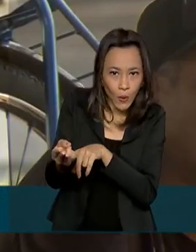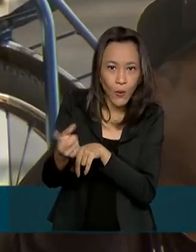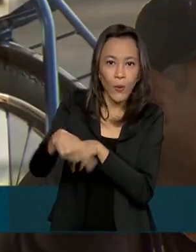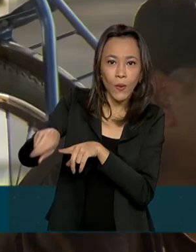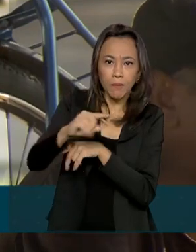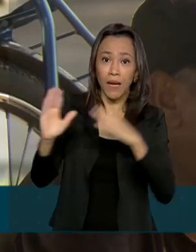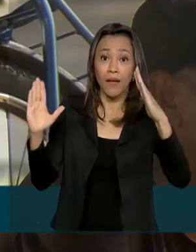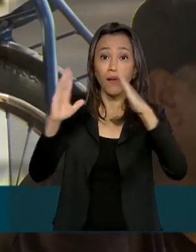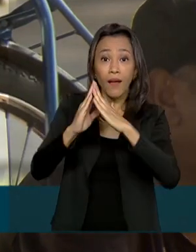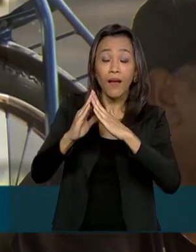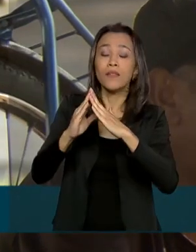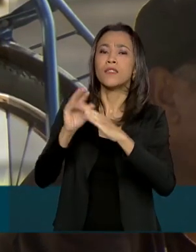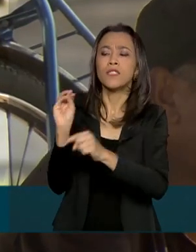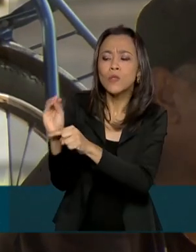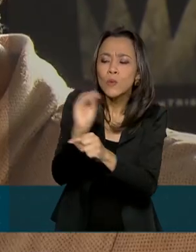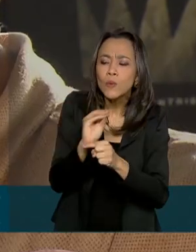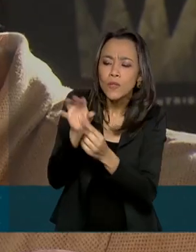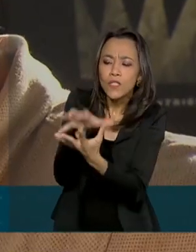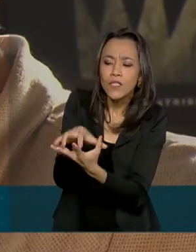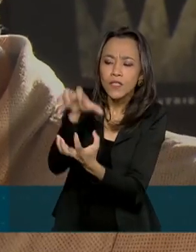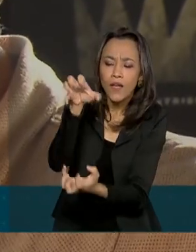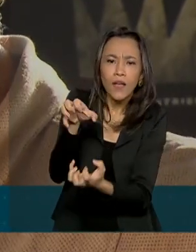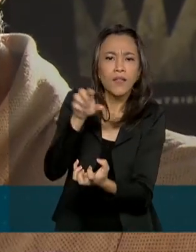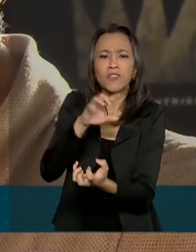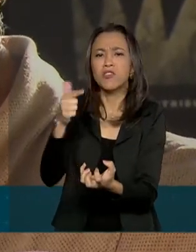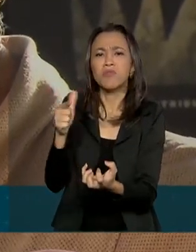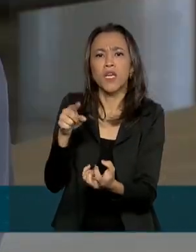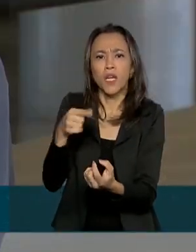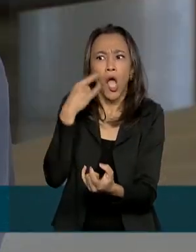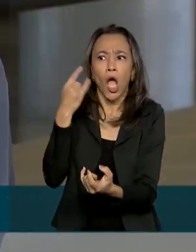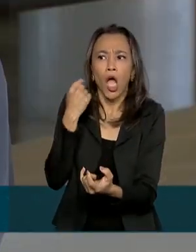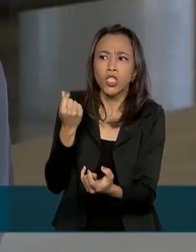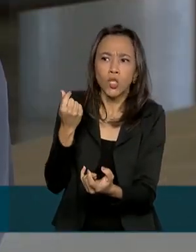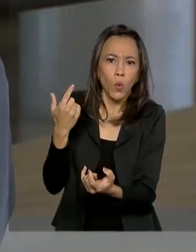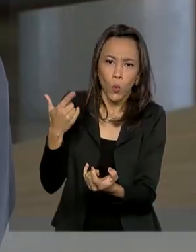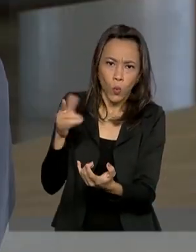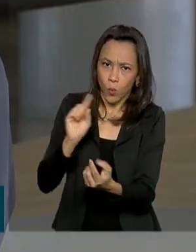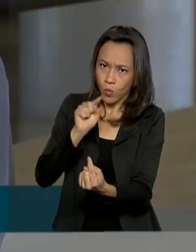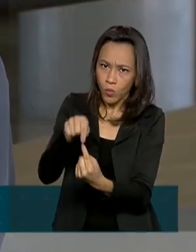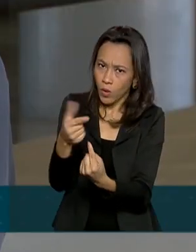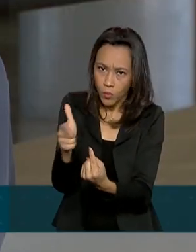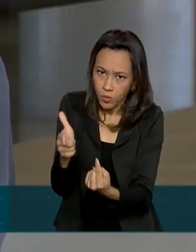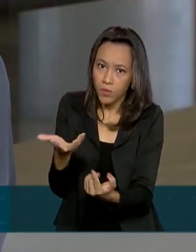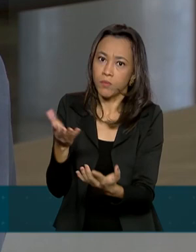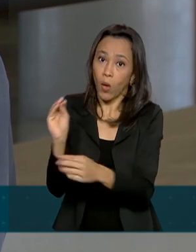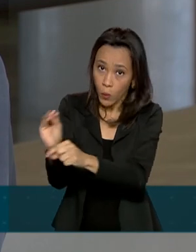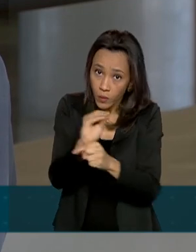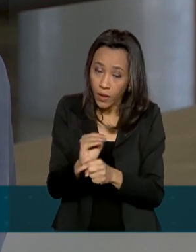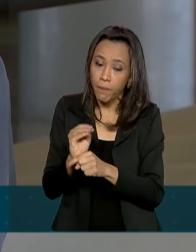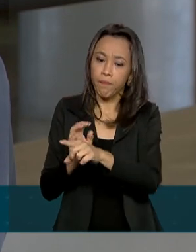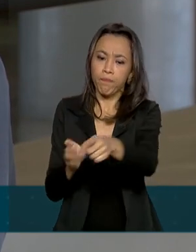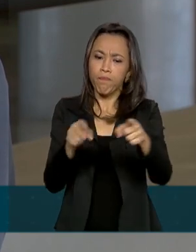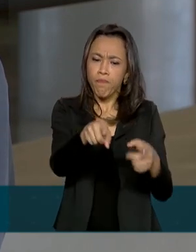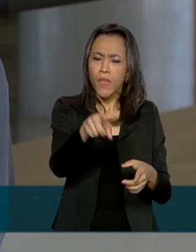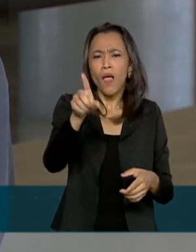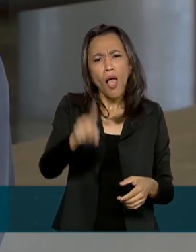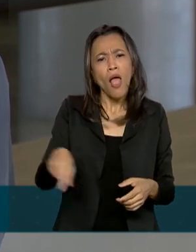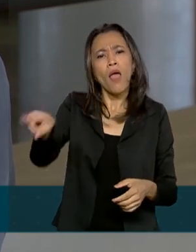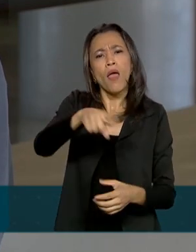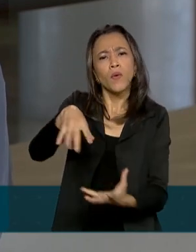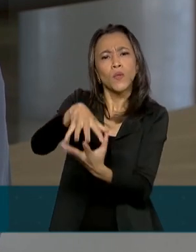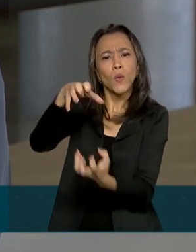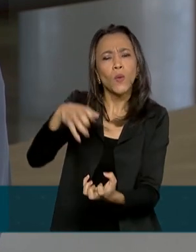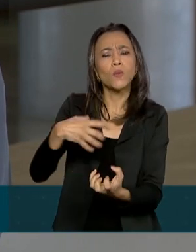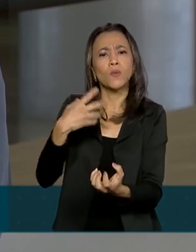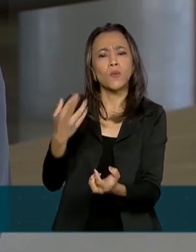e casas de repouso sem fins lucrativos. É o idoso responsável pela cultura, pela tradição e